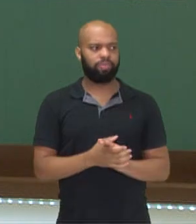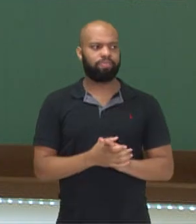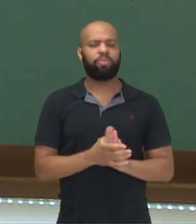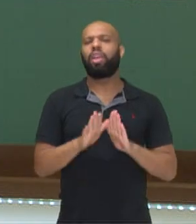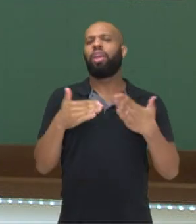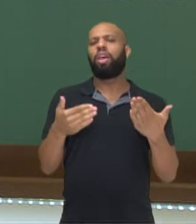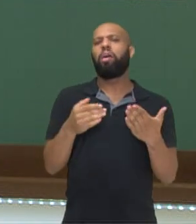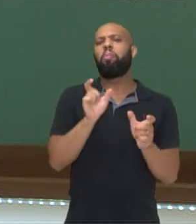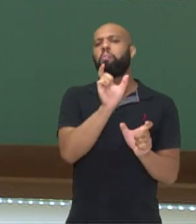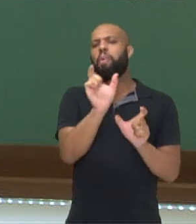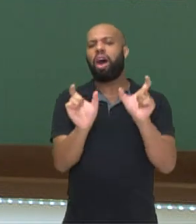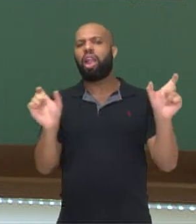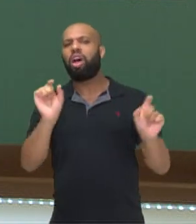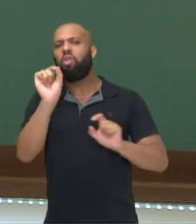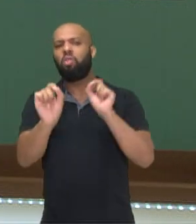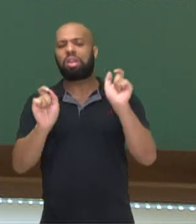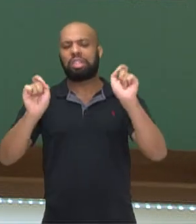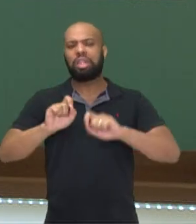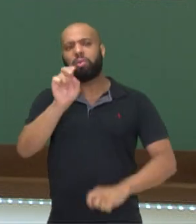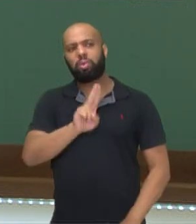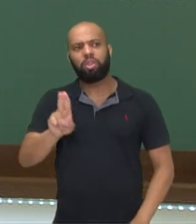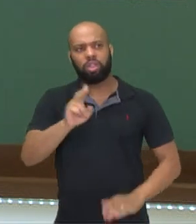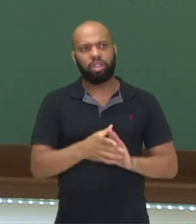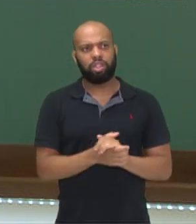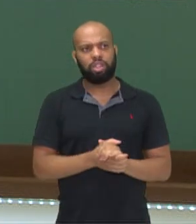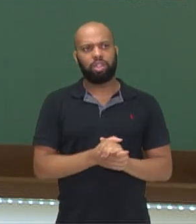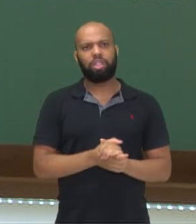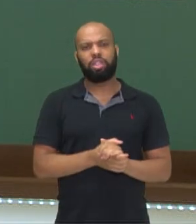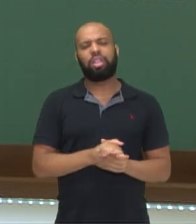são essas palavras? A gente pode utilizar. Então,